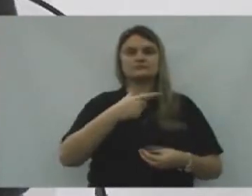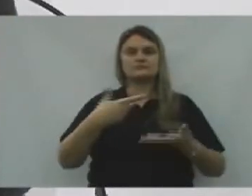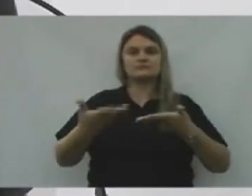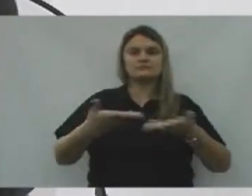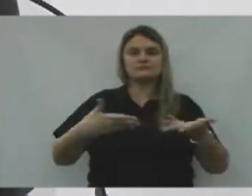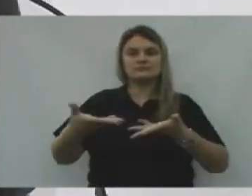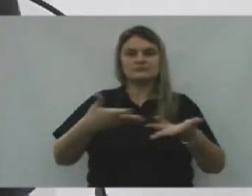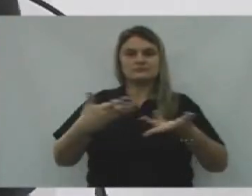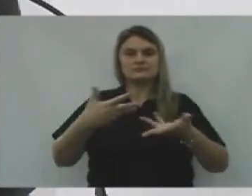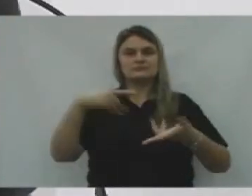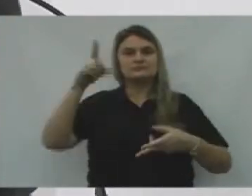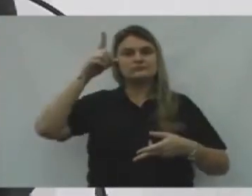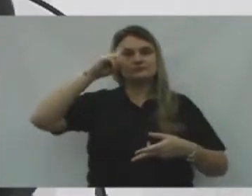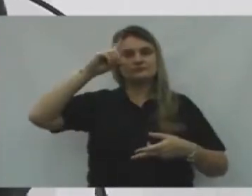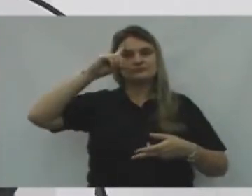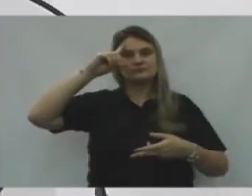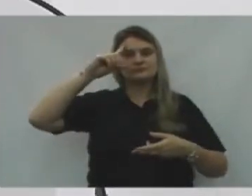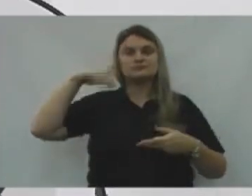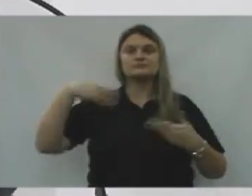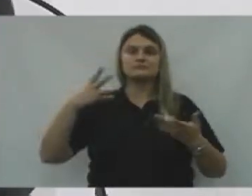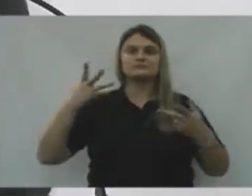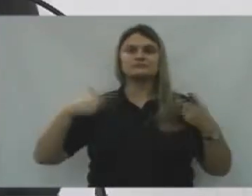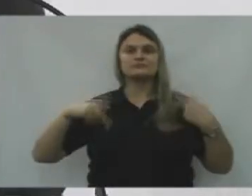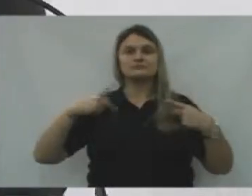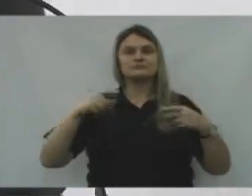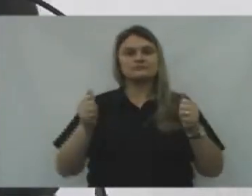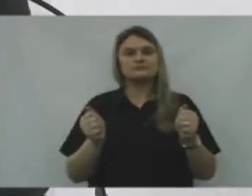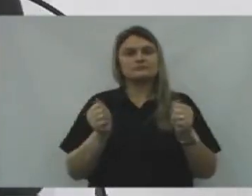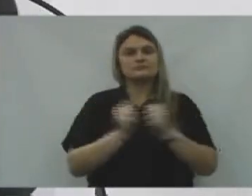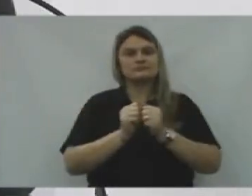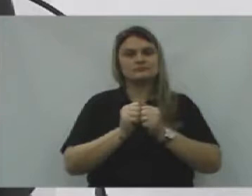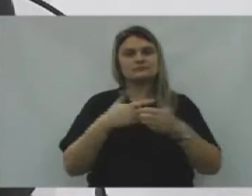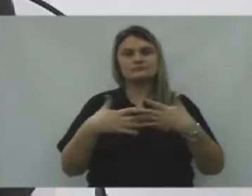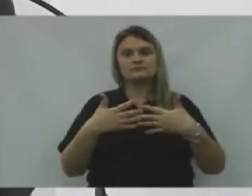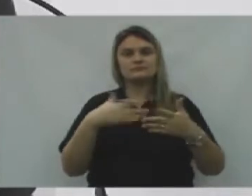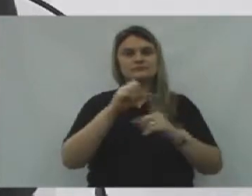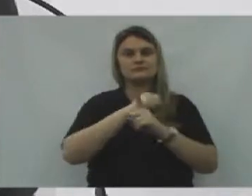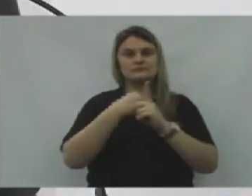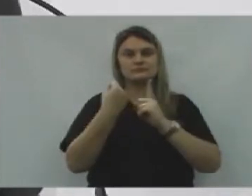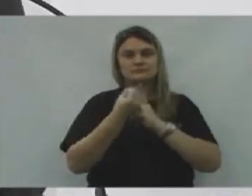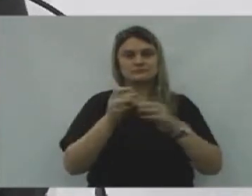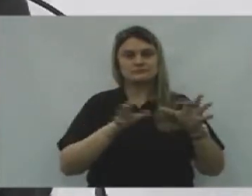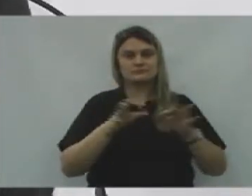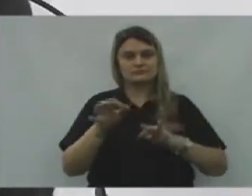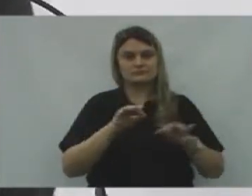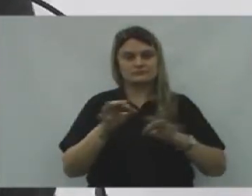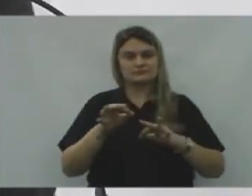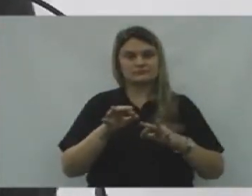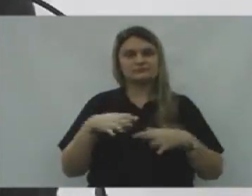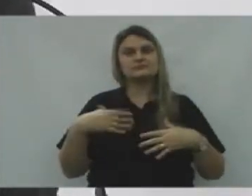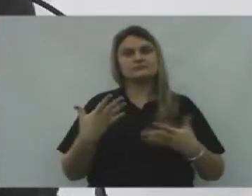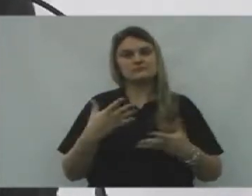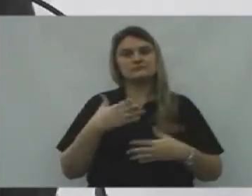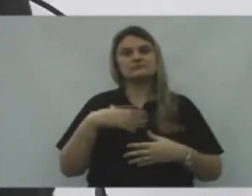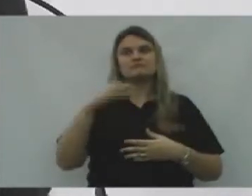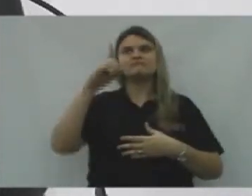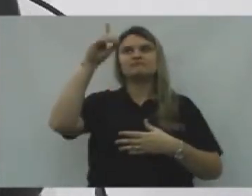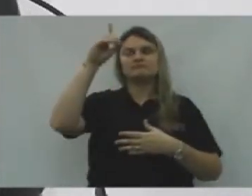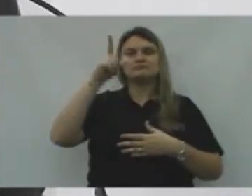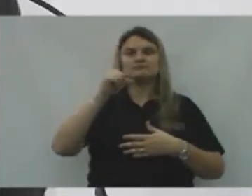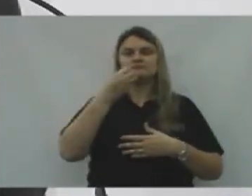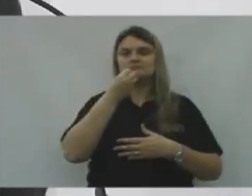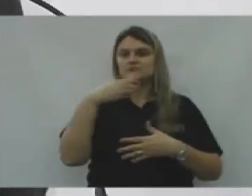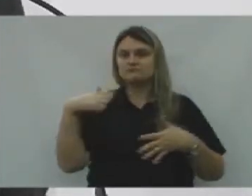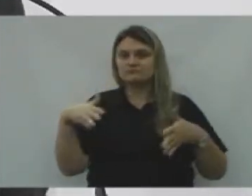negociação do dia a dia, Então a política faz parte de qualquer sociedade organizada. E aí, graças a Deus, a gente está num